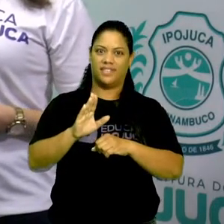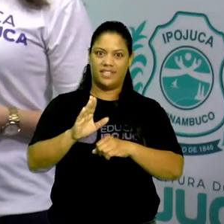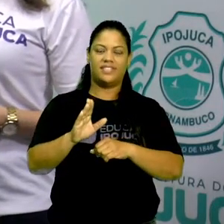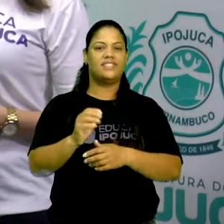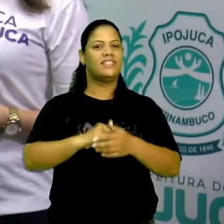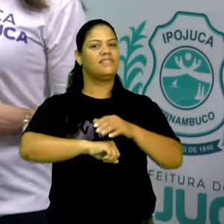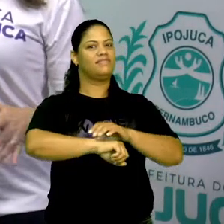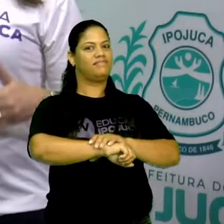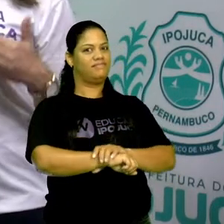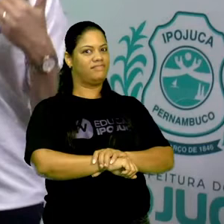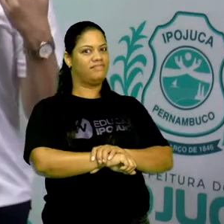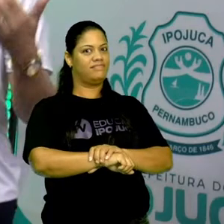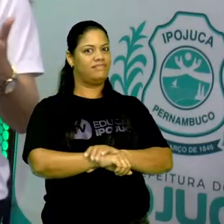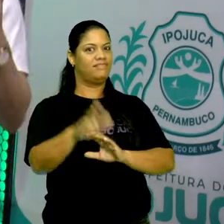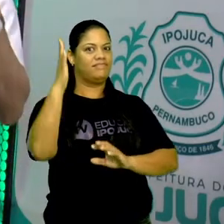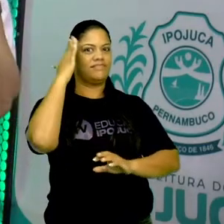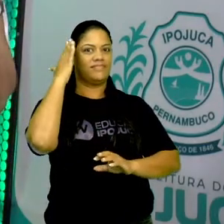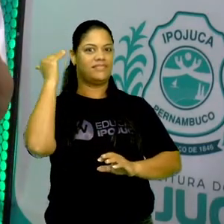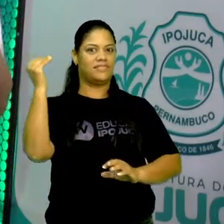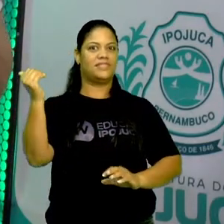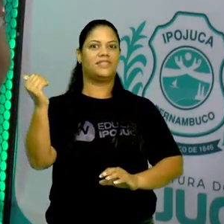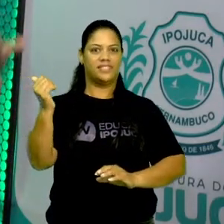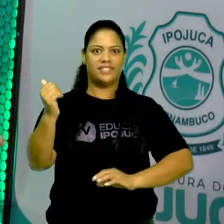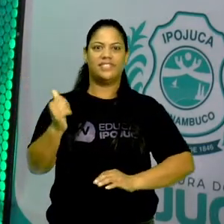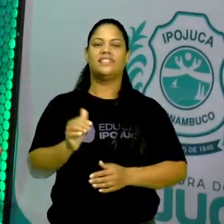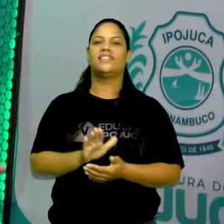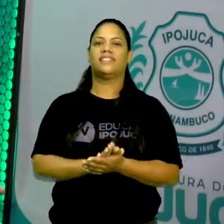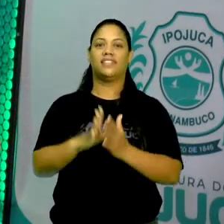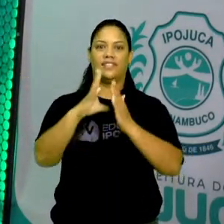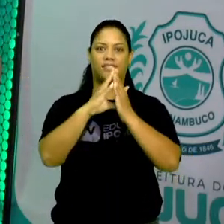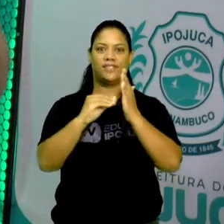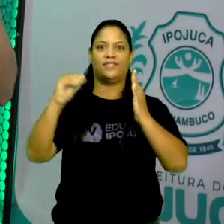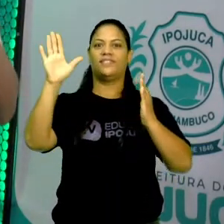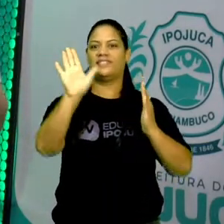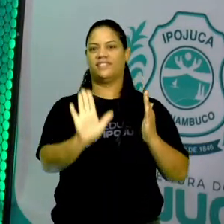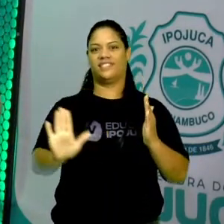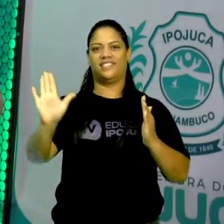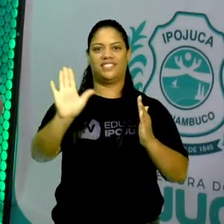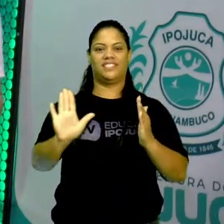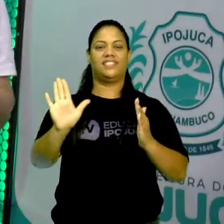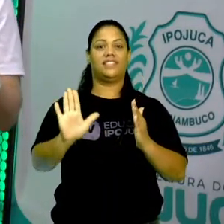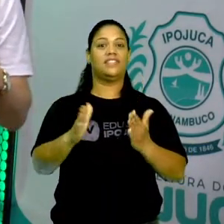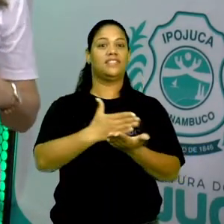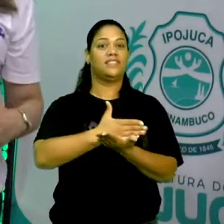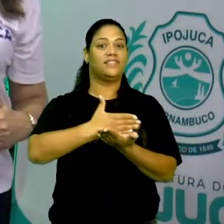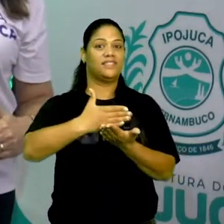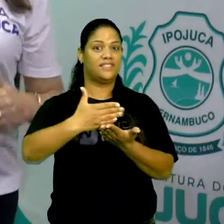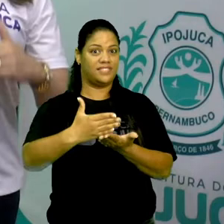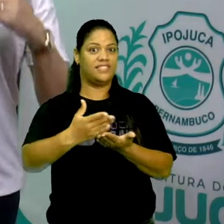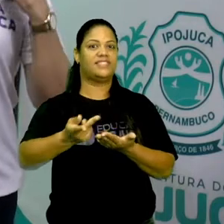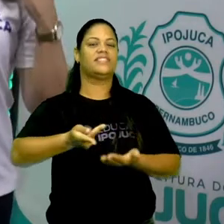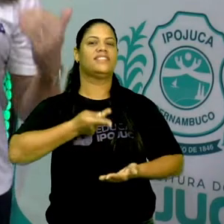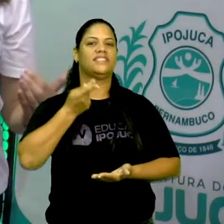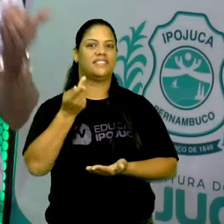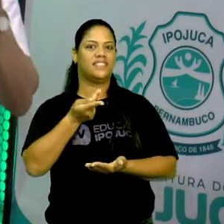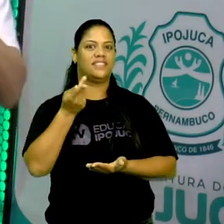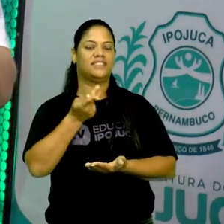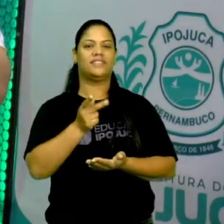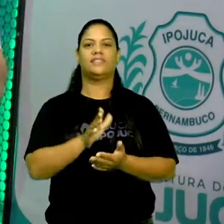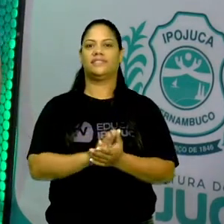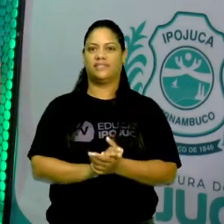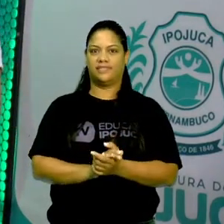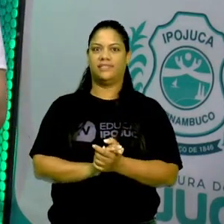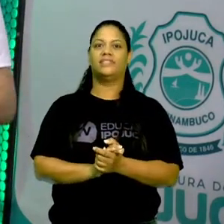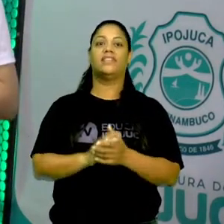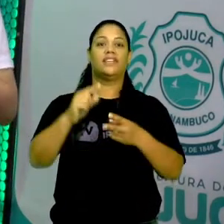Monalisa. Fazendo uso aí da intertextualidade. Como eu já disse no início da minha fala, a paródia